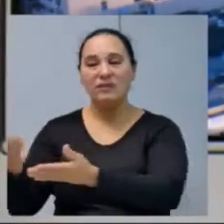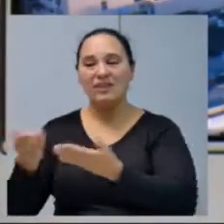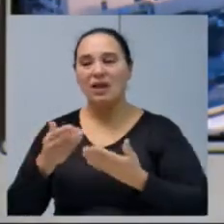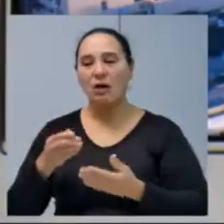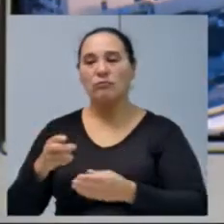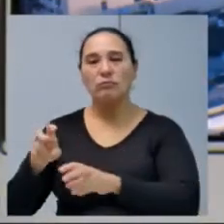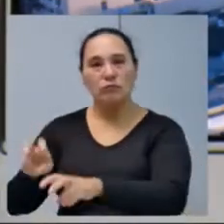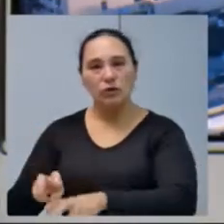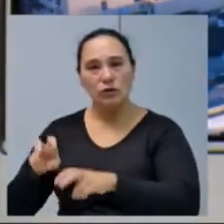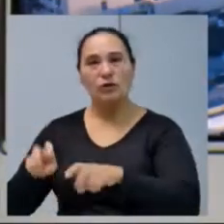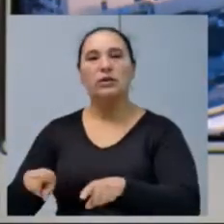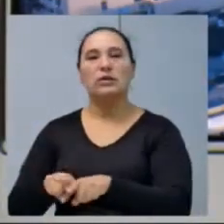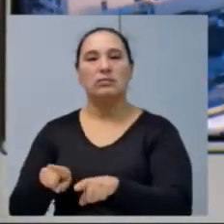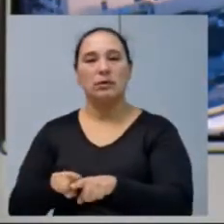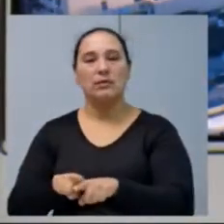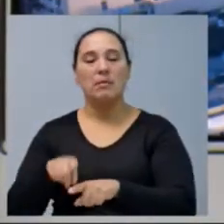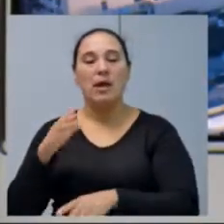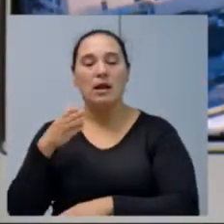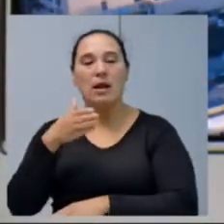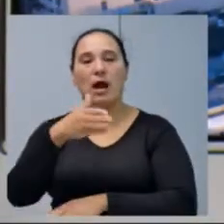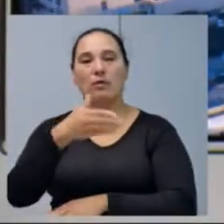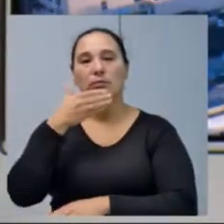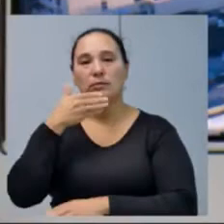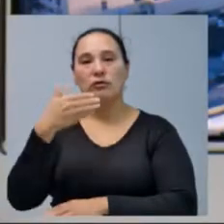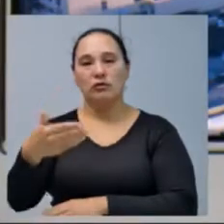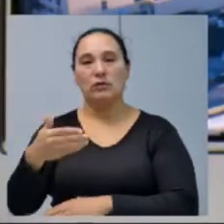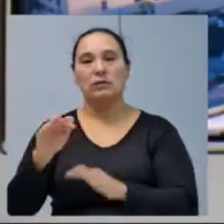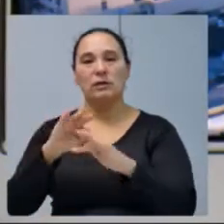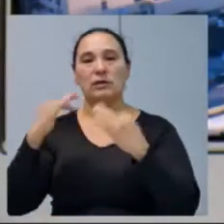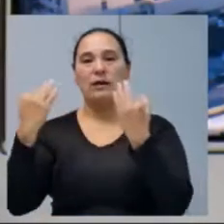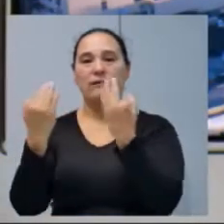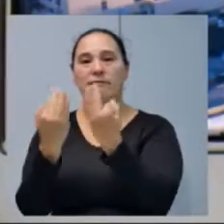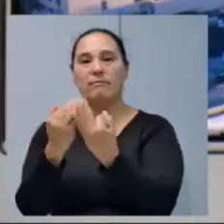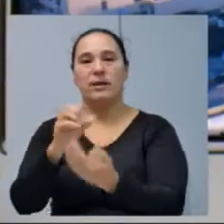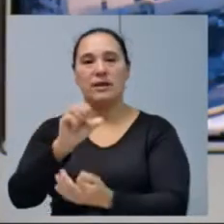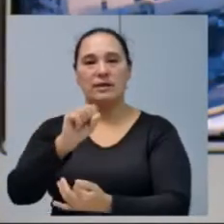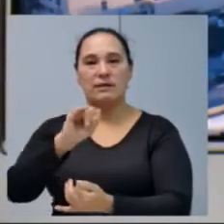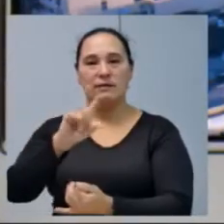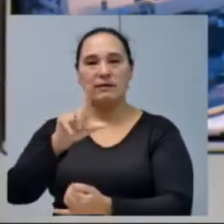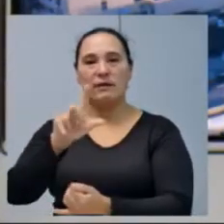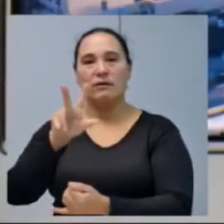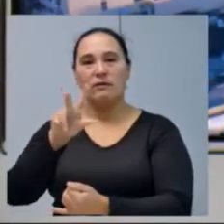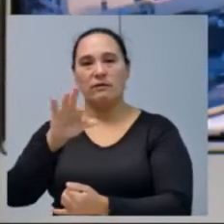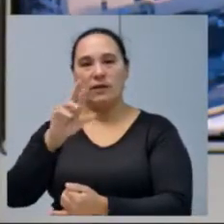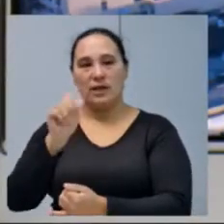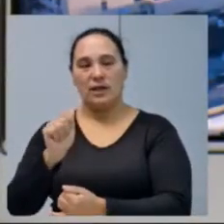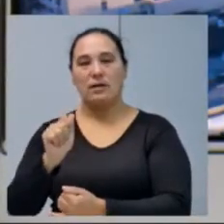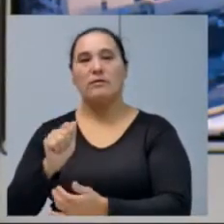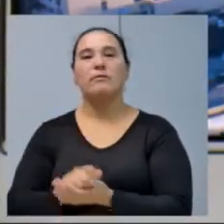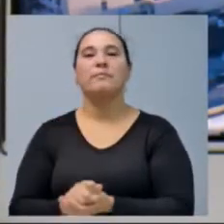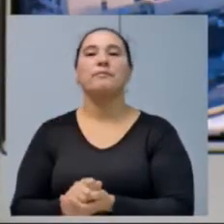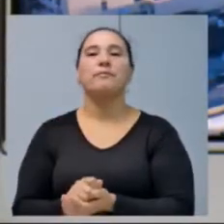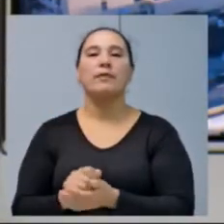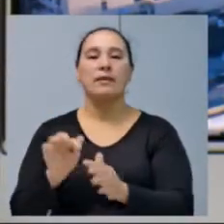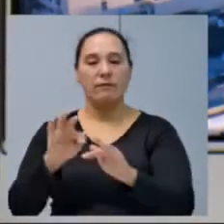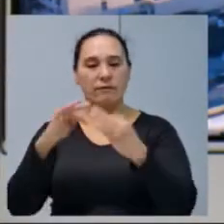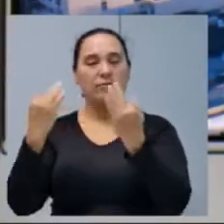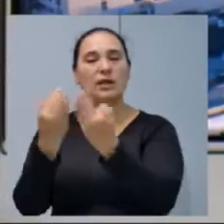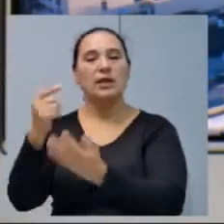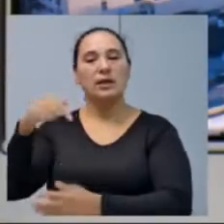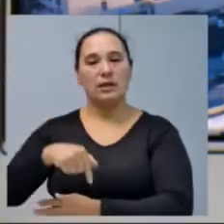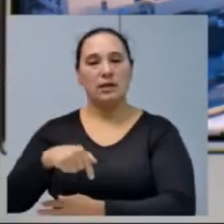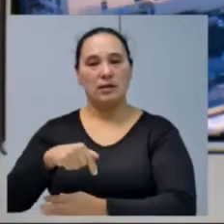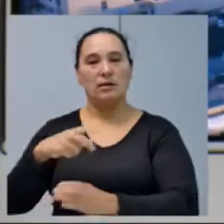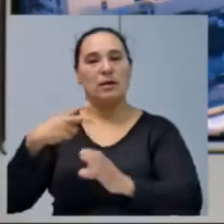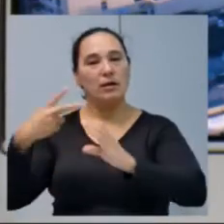município, e também para poder atender o pedido aqui da família Silveira Dávila, aqui hoje representada pelo Andy e sua família, que estão